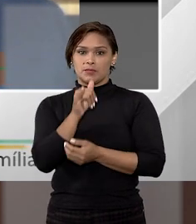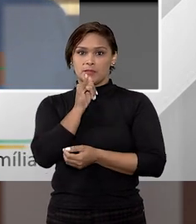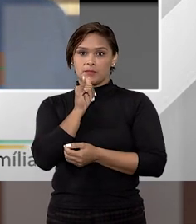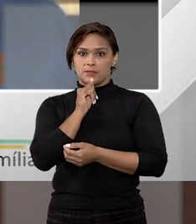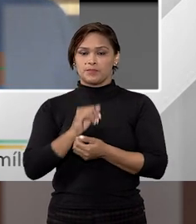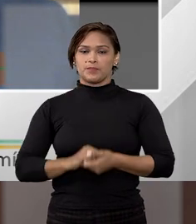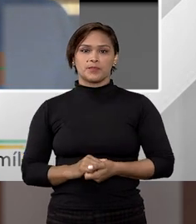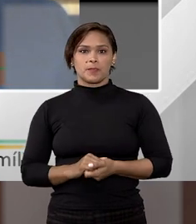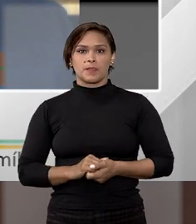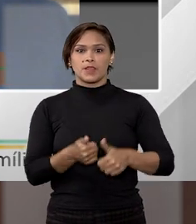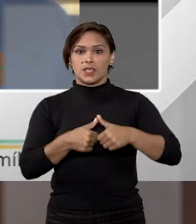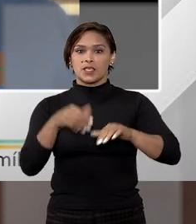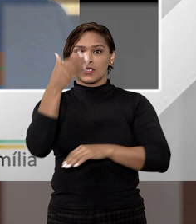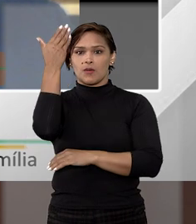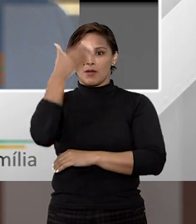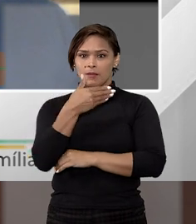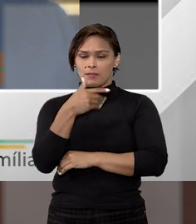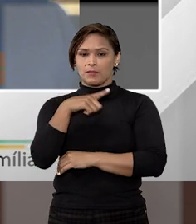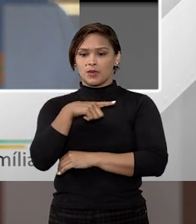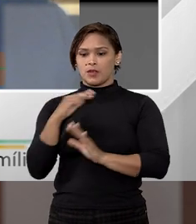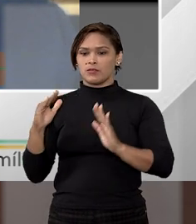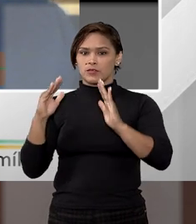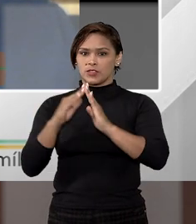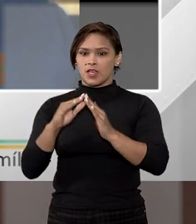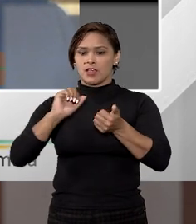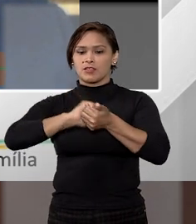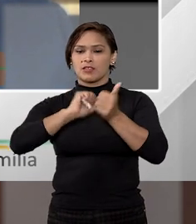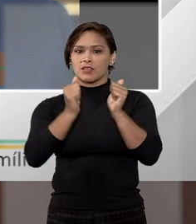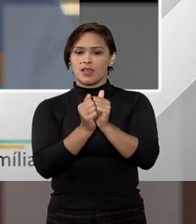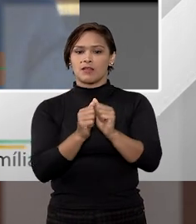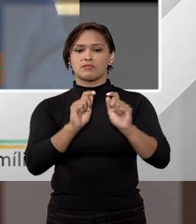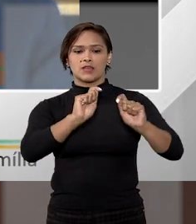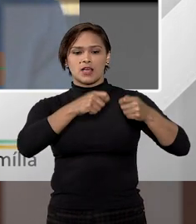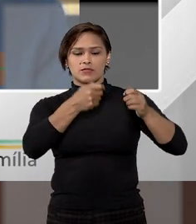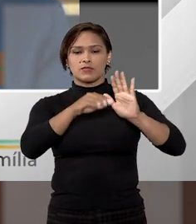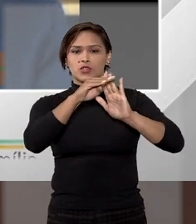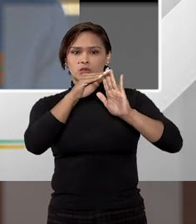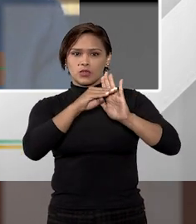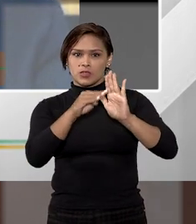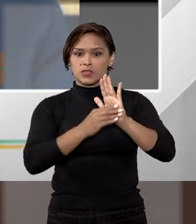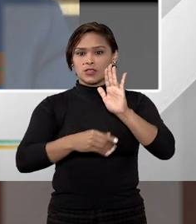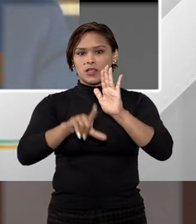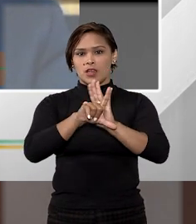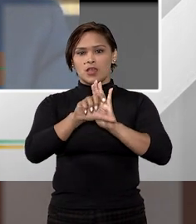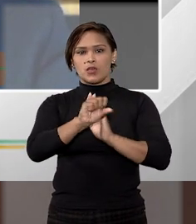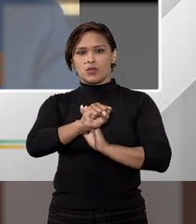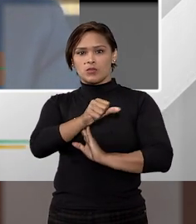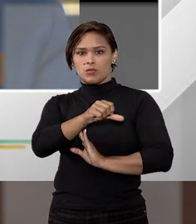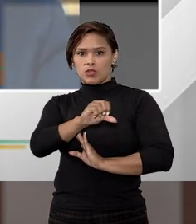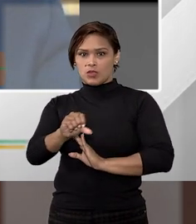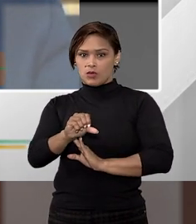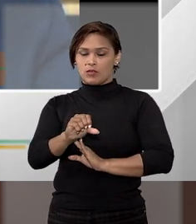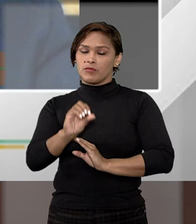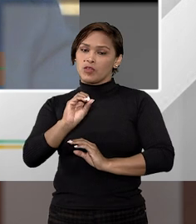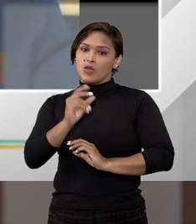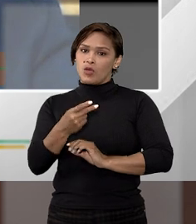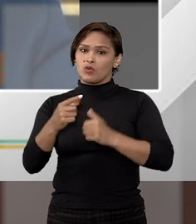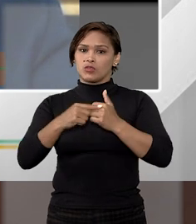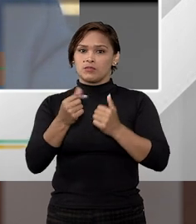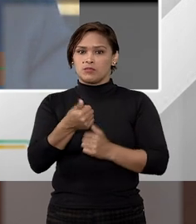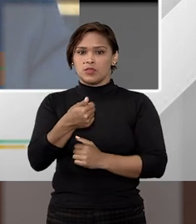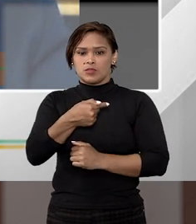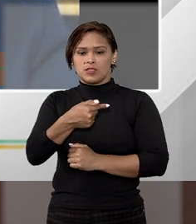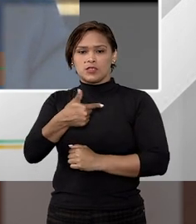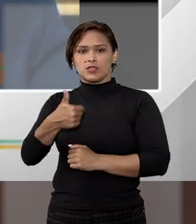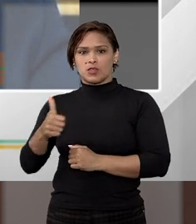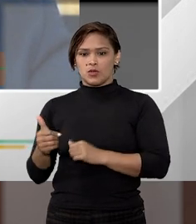por exemplo. Então, a prova de que o imóvel se enquadra nas definições previstas na lei 8009 ou no artigo